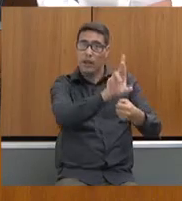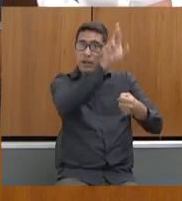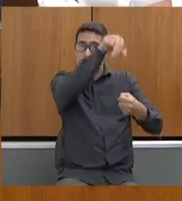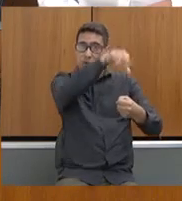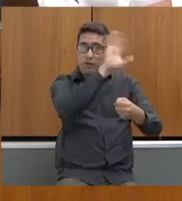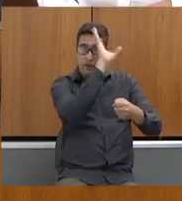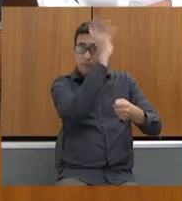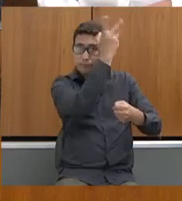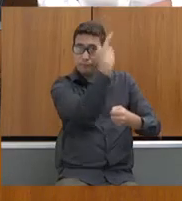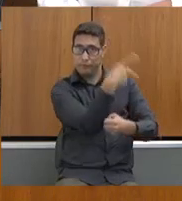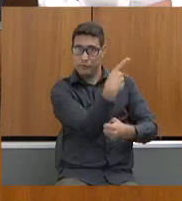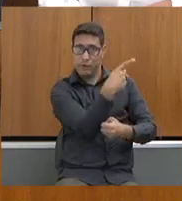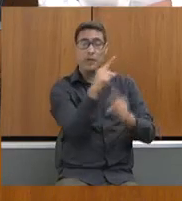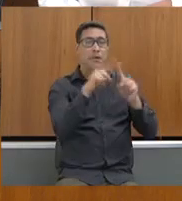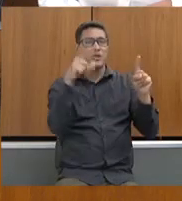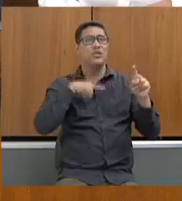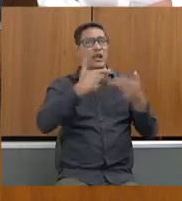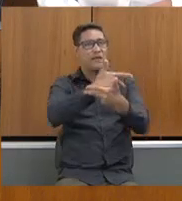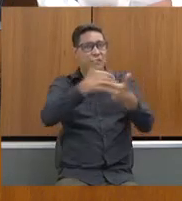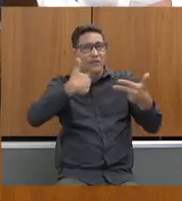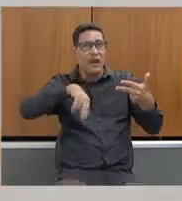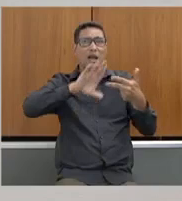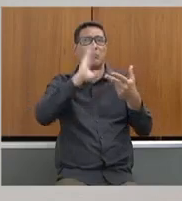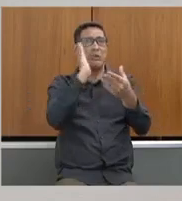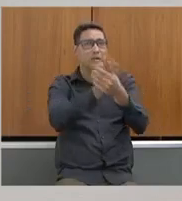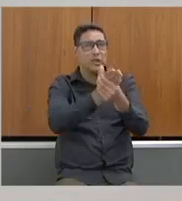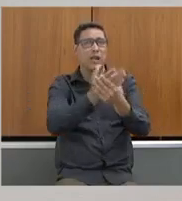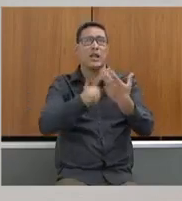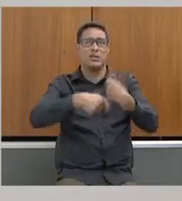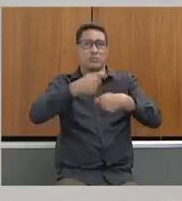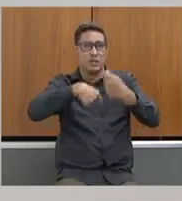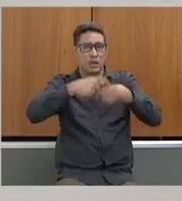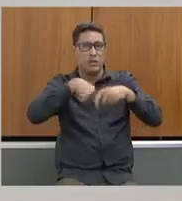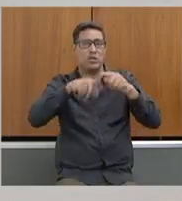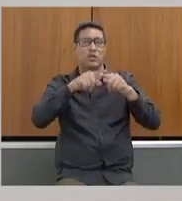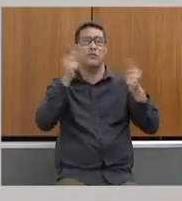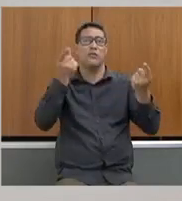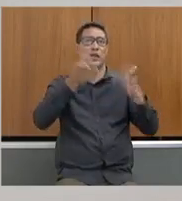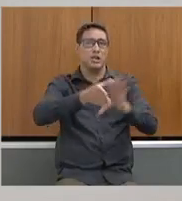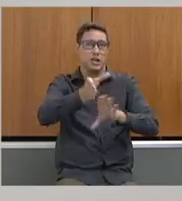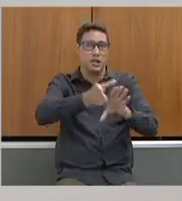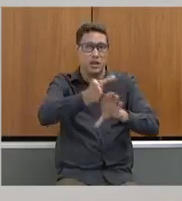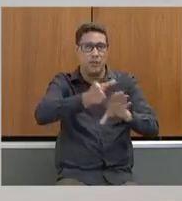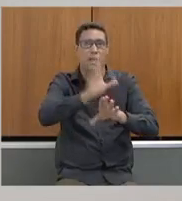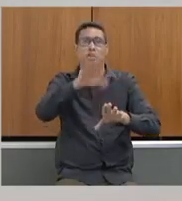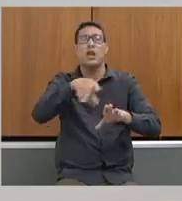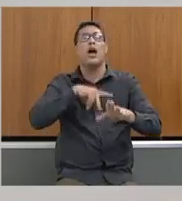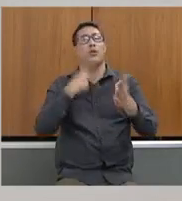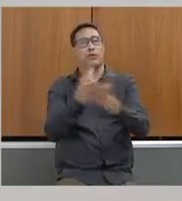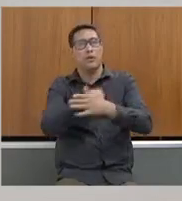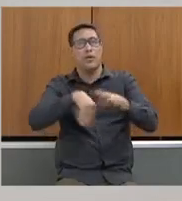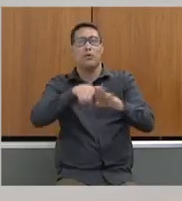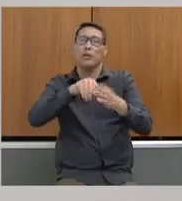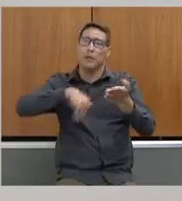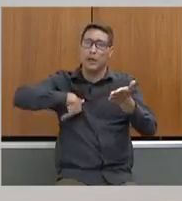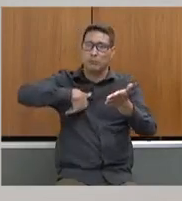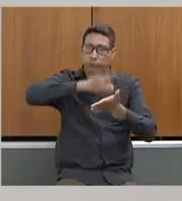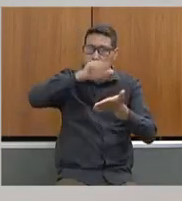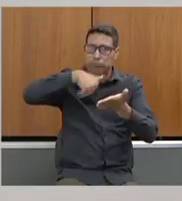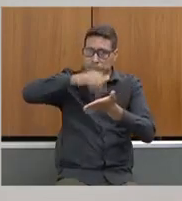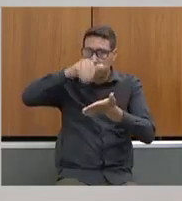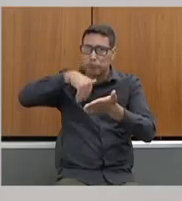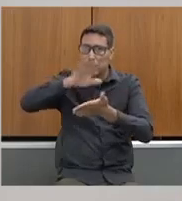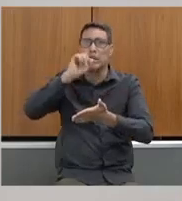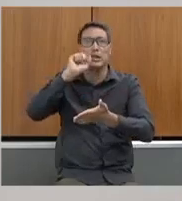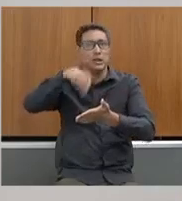Mas nós temos vários processos administrativos disciplinares abertos, já tivemos demissões a bem de serviço público, sim,